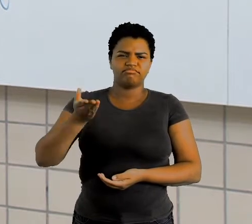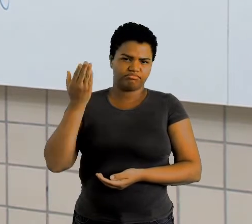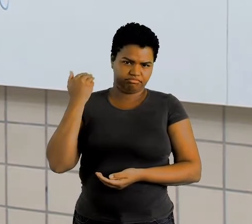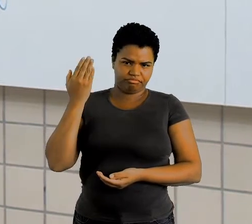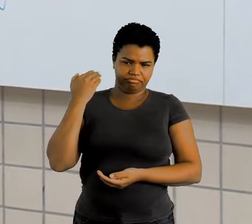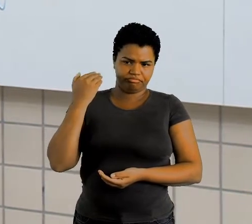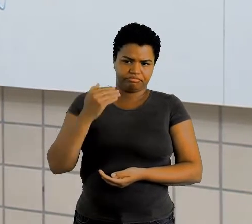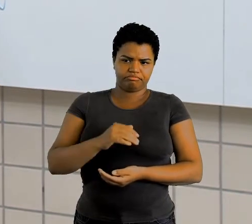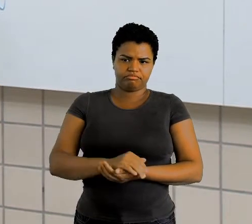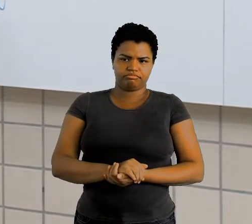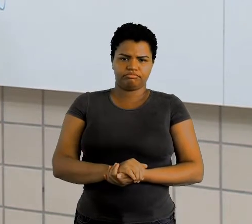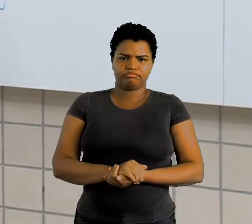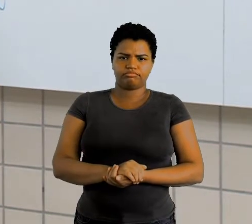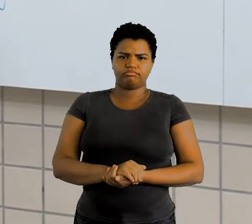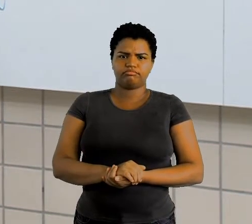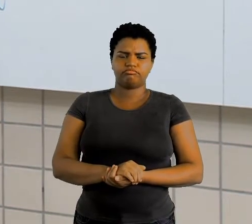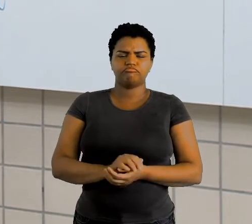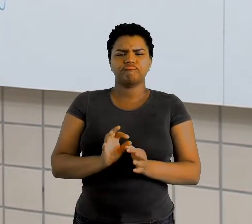Humilde.